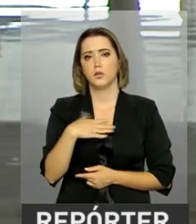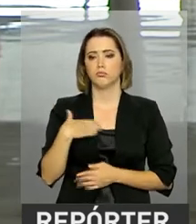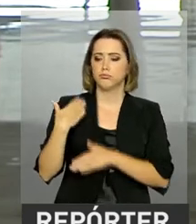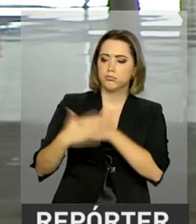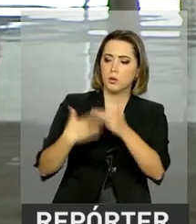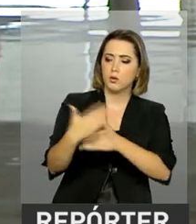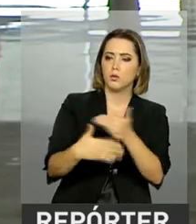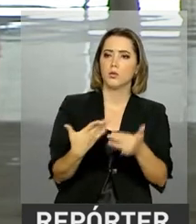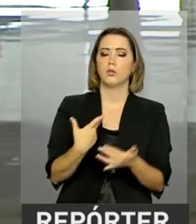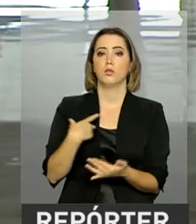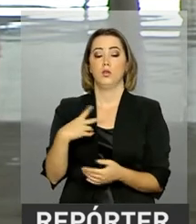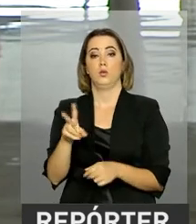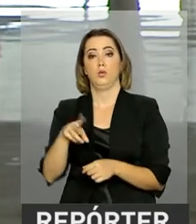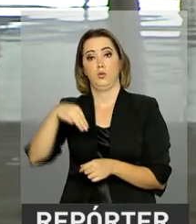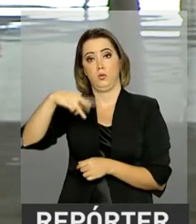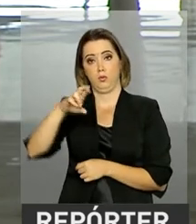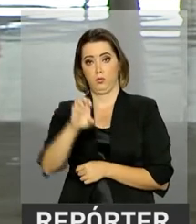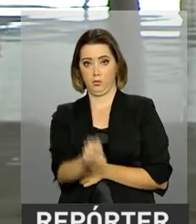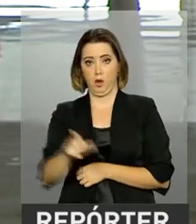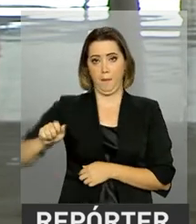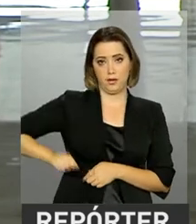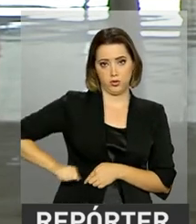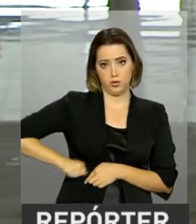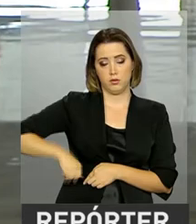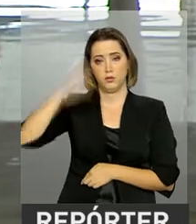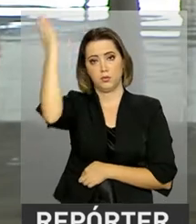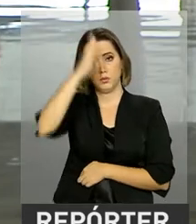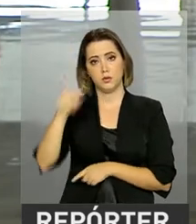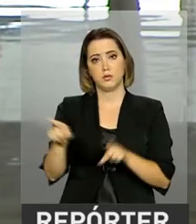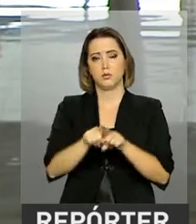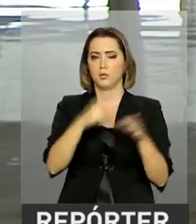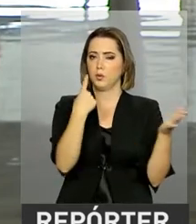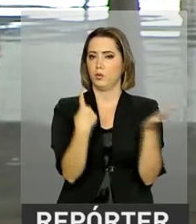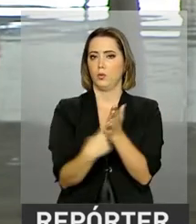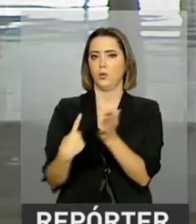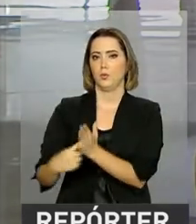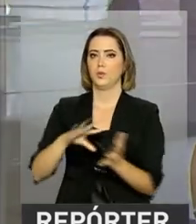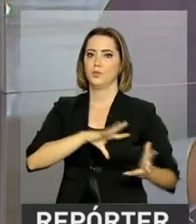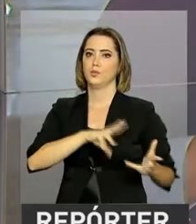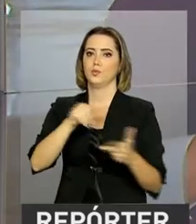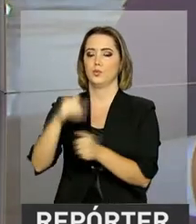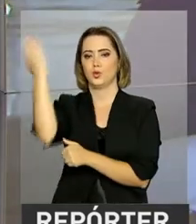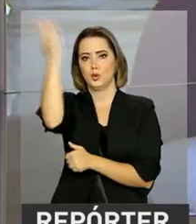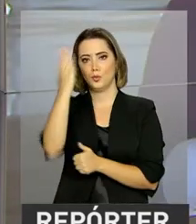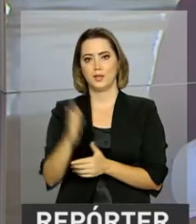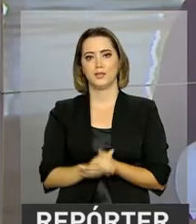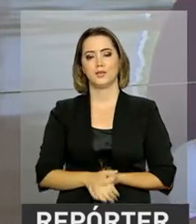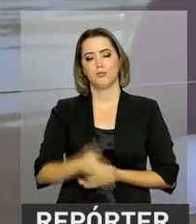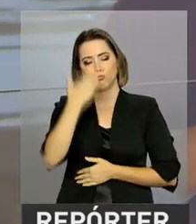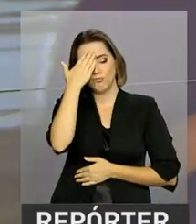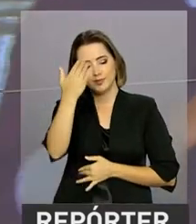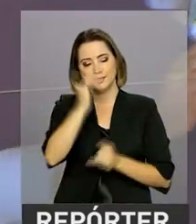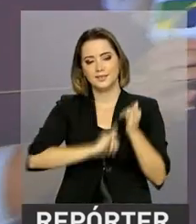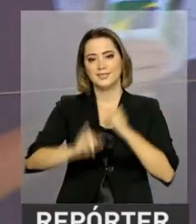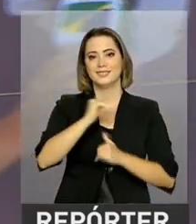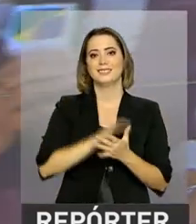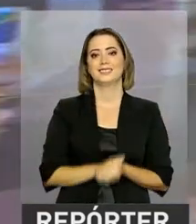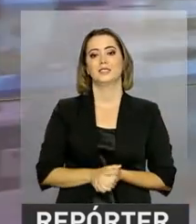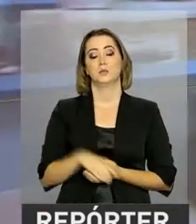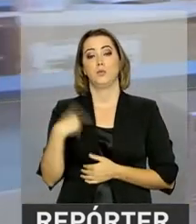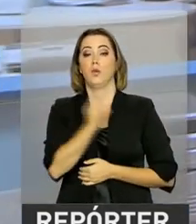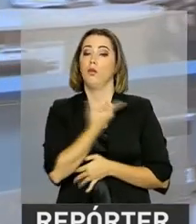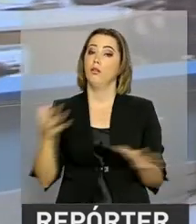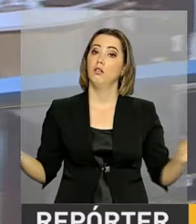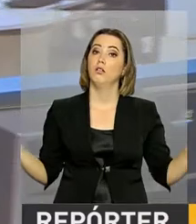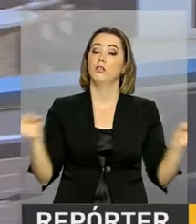causas da diplomacia brasileira e na agenda internacional do Brasil. Está certo, Luana. Obrigado por essas informações e nós